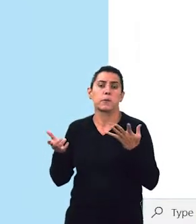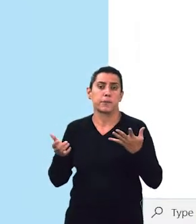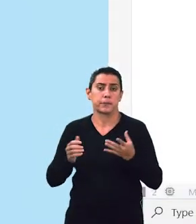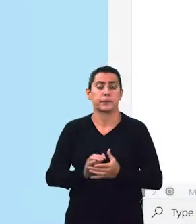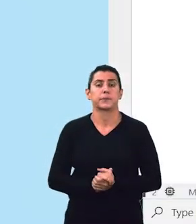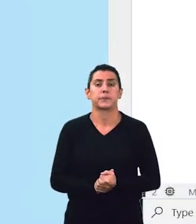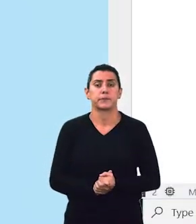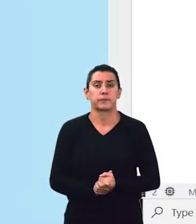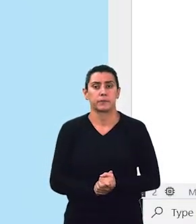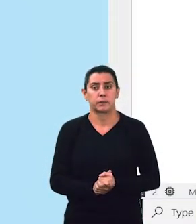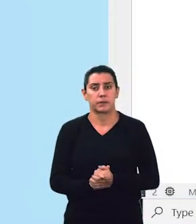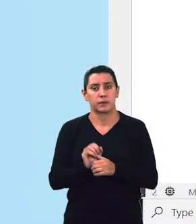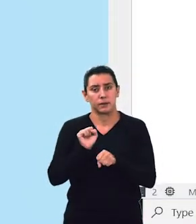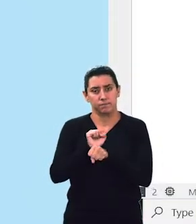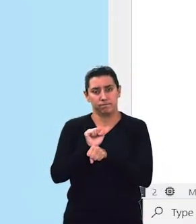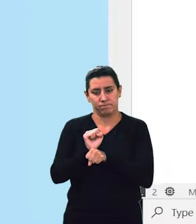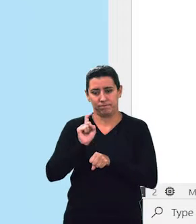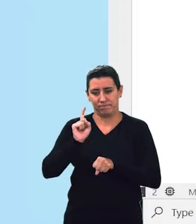Pode recarregar aqui.